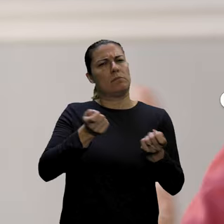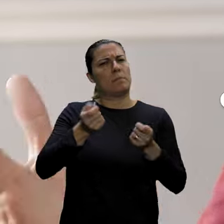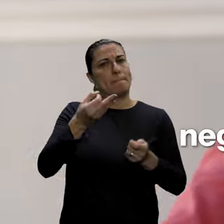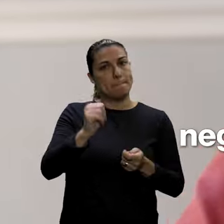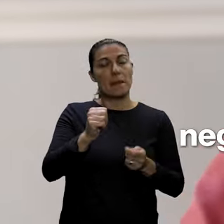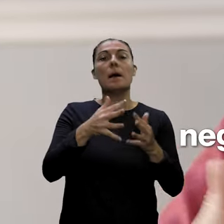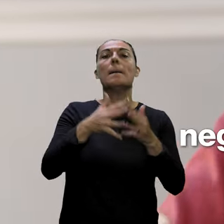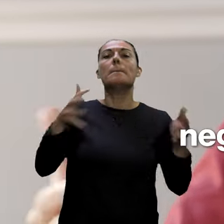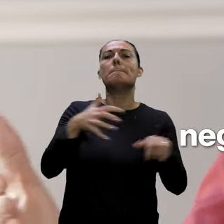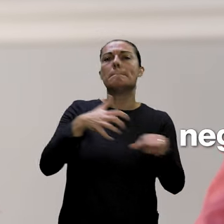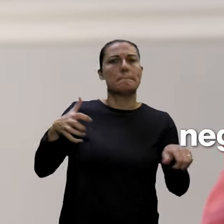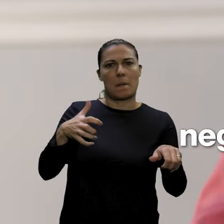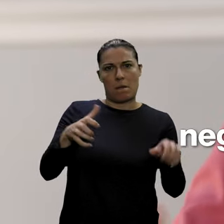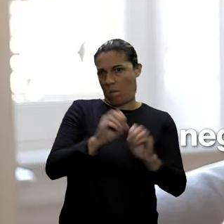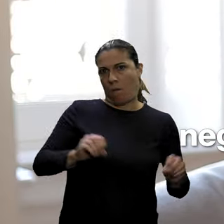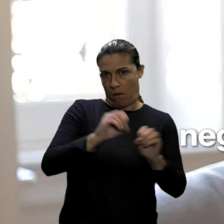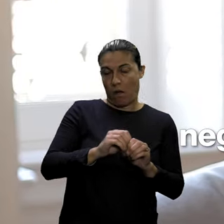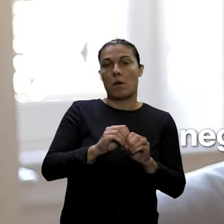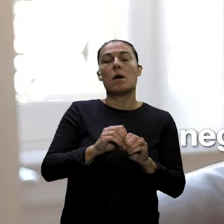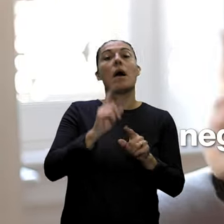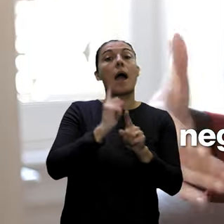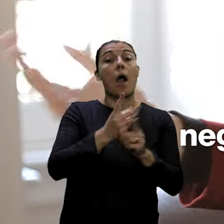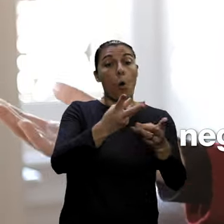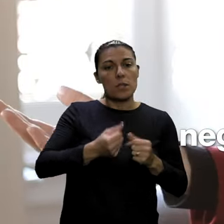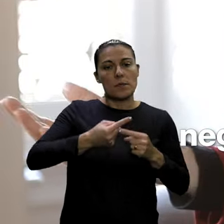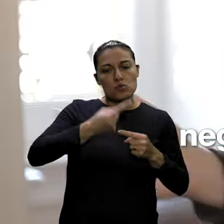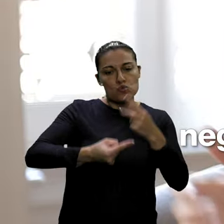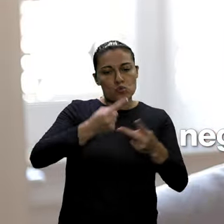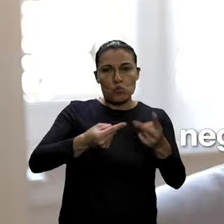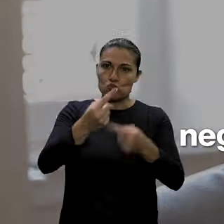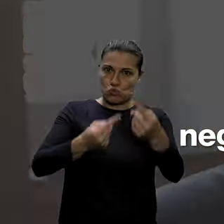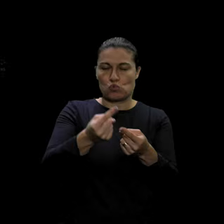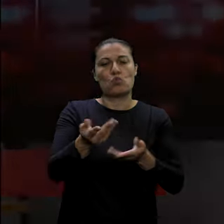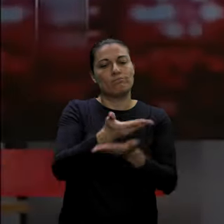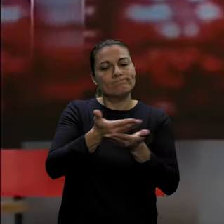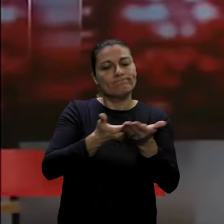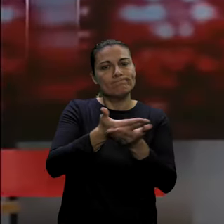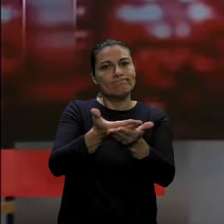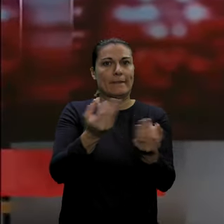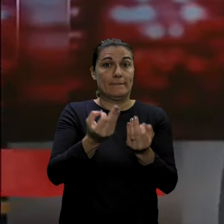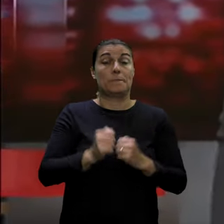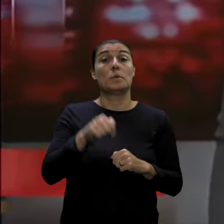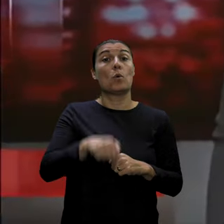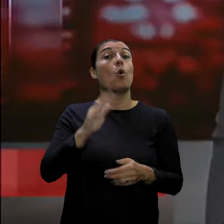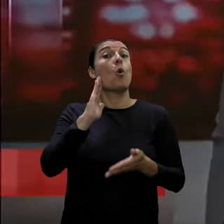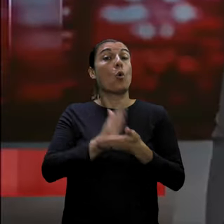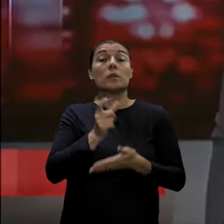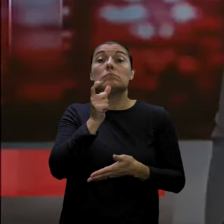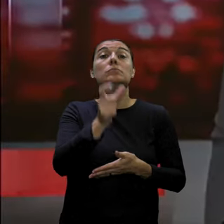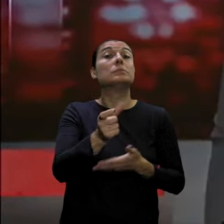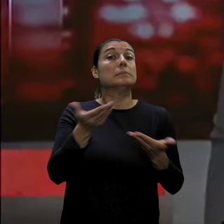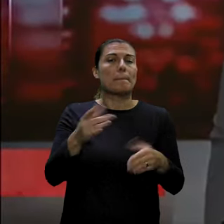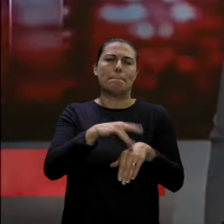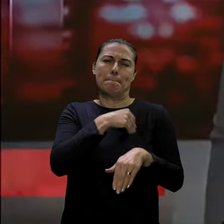a ser gerido, sem uma maioria parlamentar, negociando orçamento a orçamento. A minha última palavra de hoje é